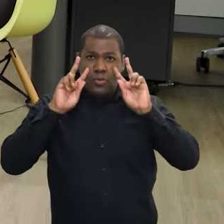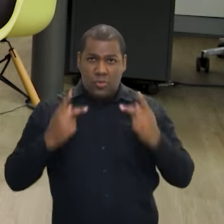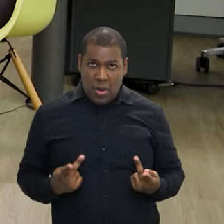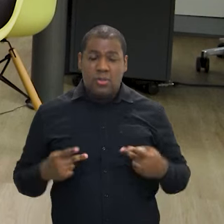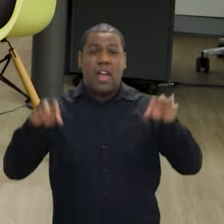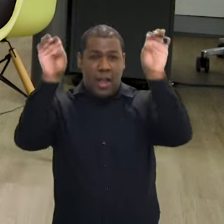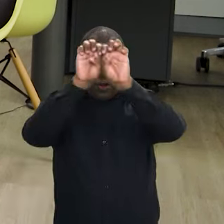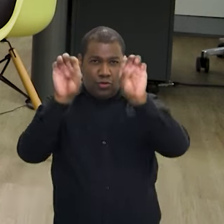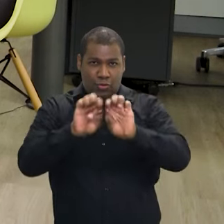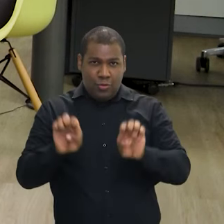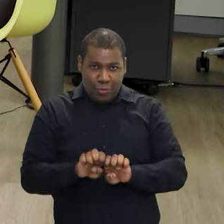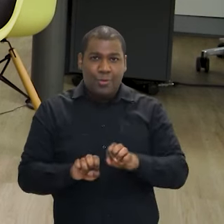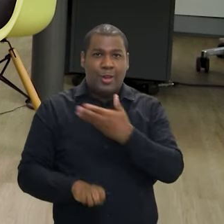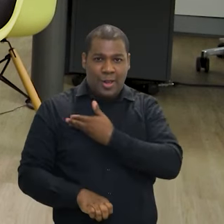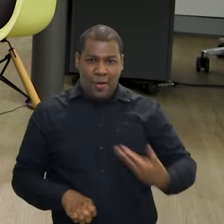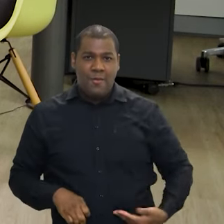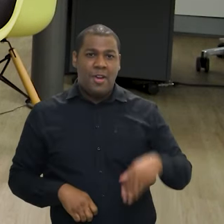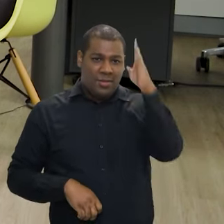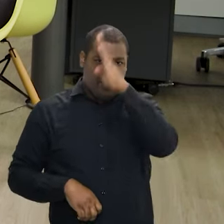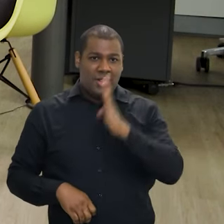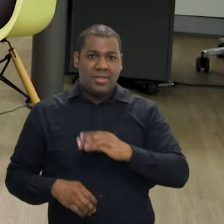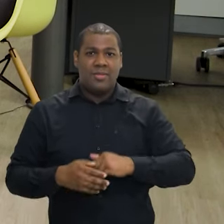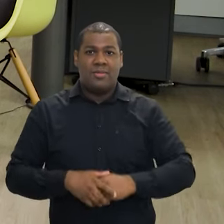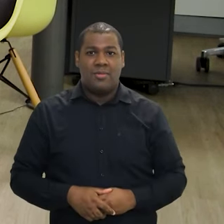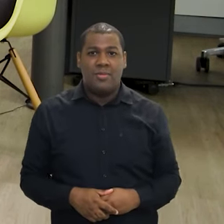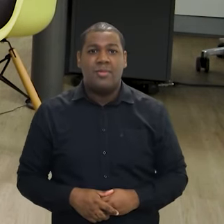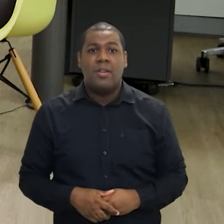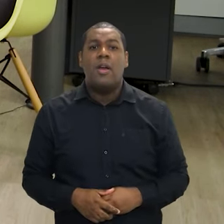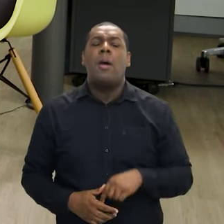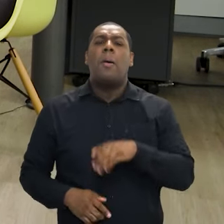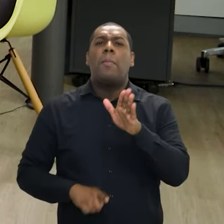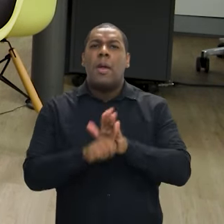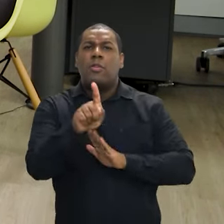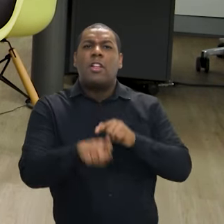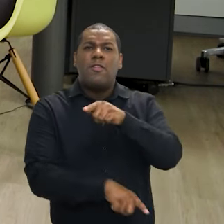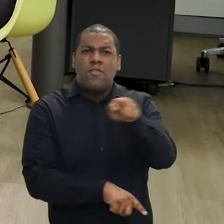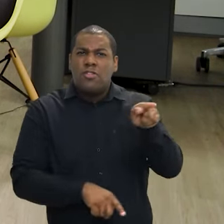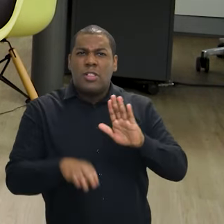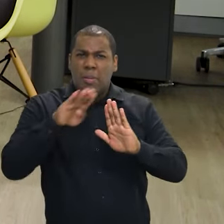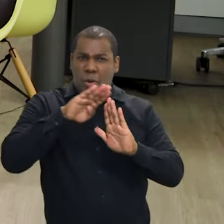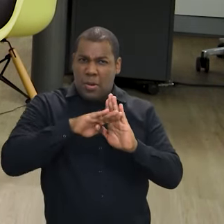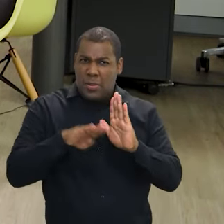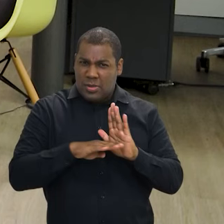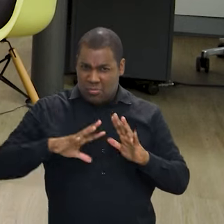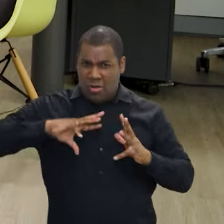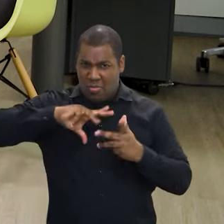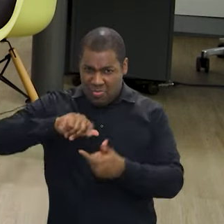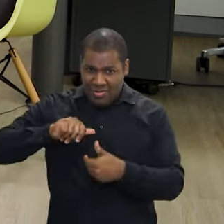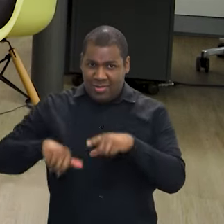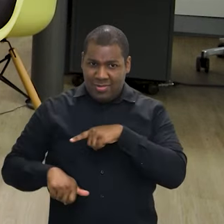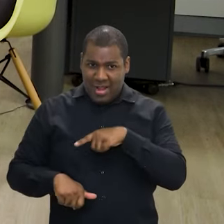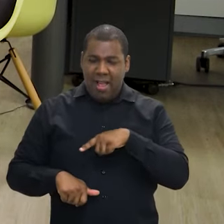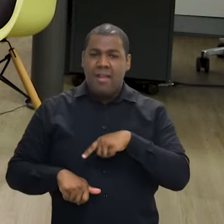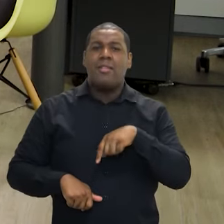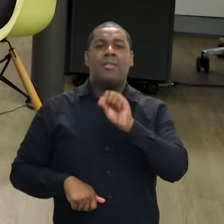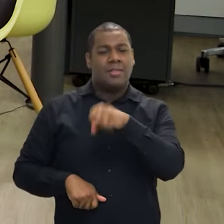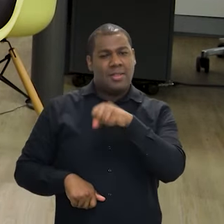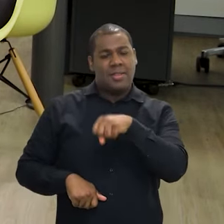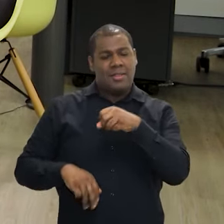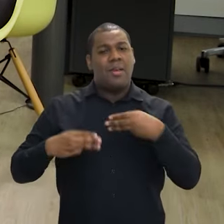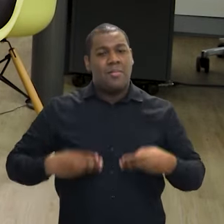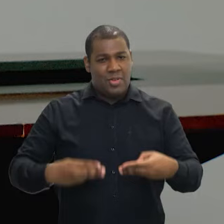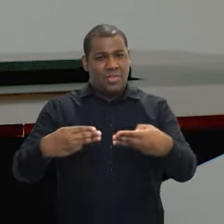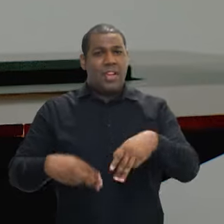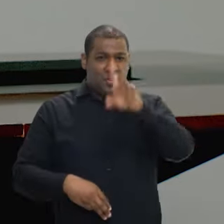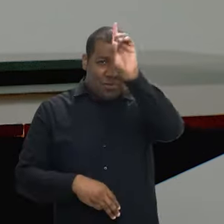E essas parcerias não se restringem ao Brasil apenas? Existem agendas internacionais também? Sem dúvida. O Ministério